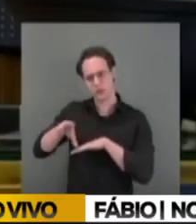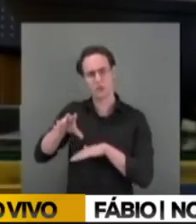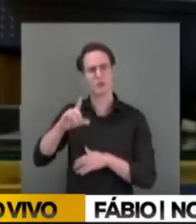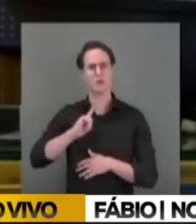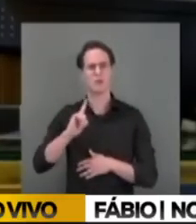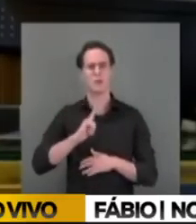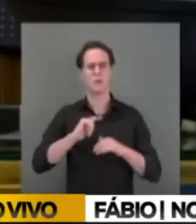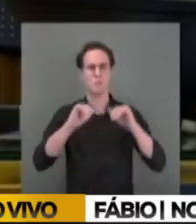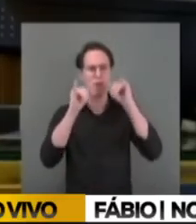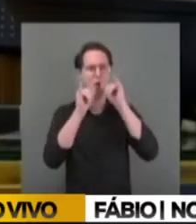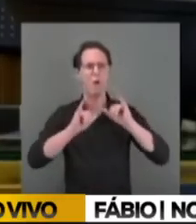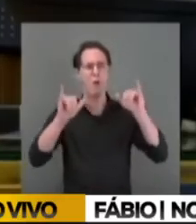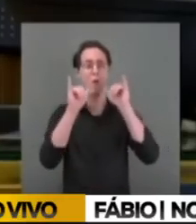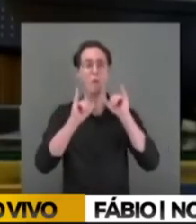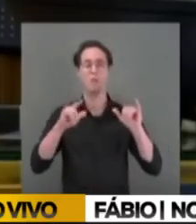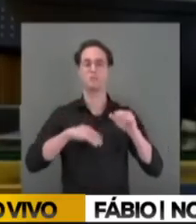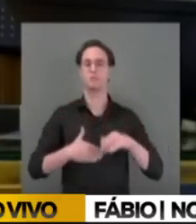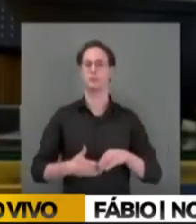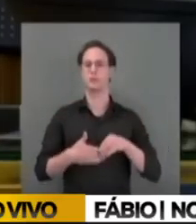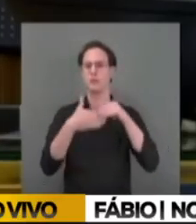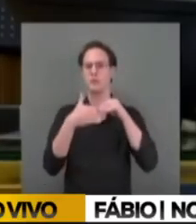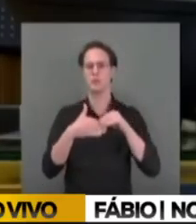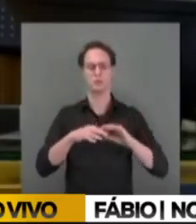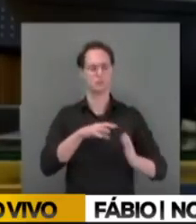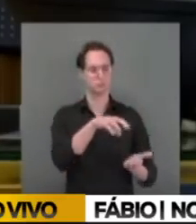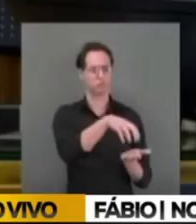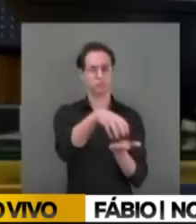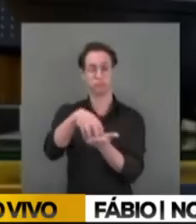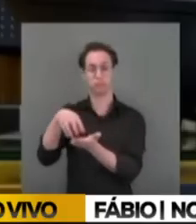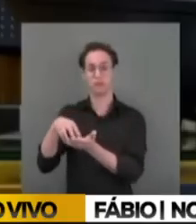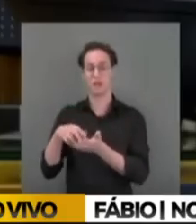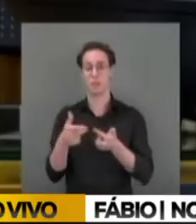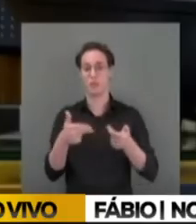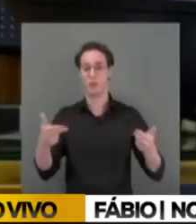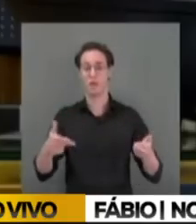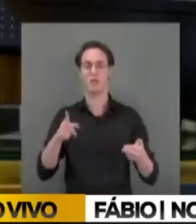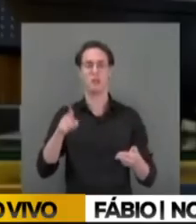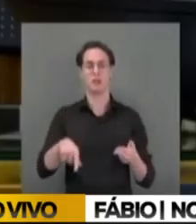publicação às lideranças das casas legislativas.